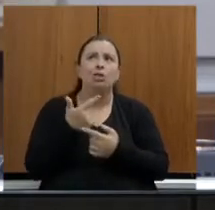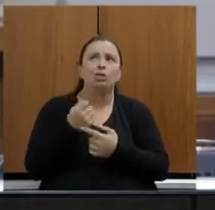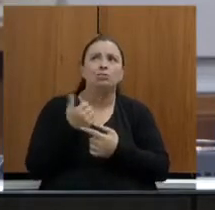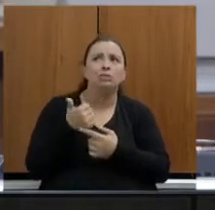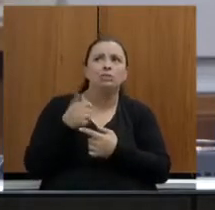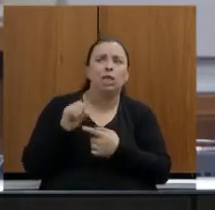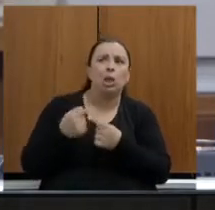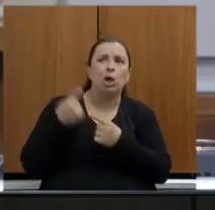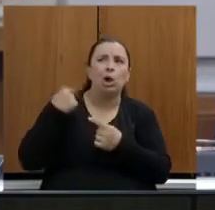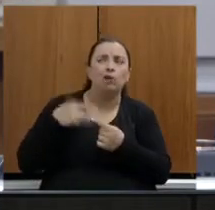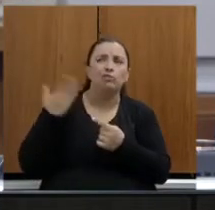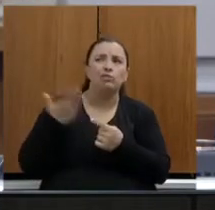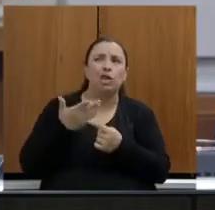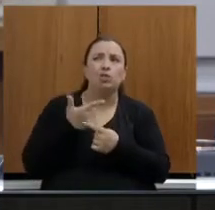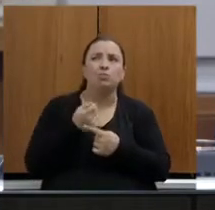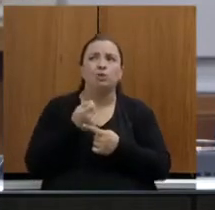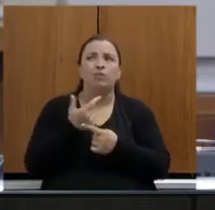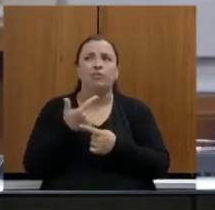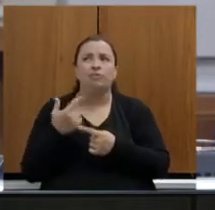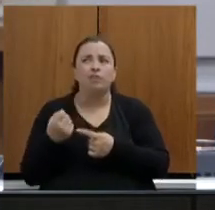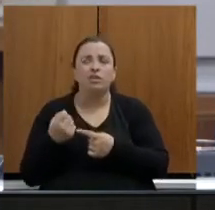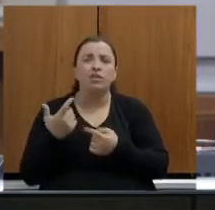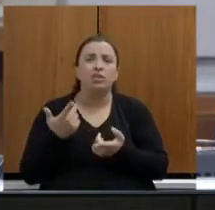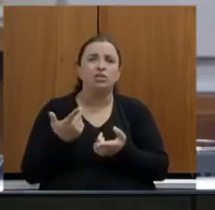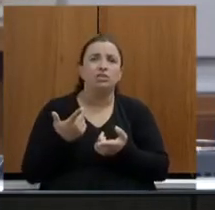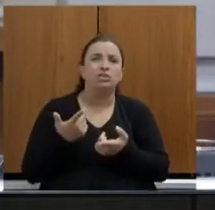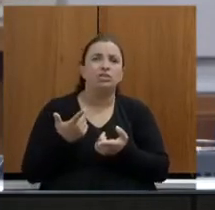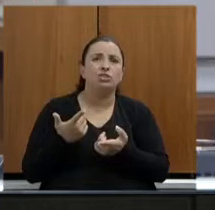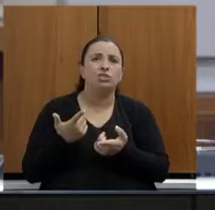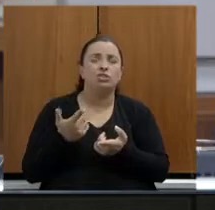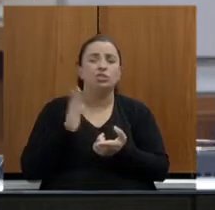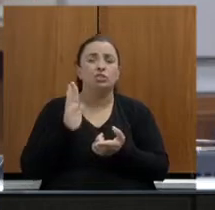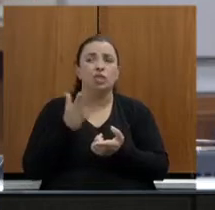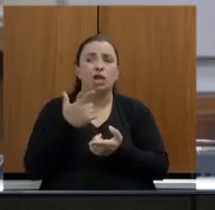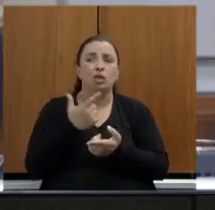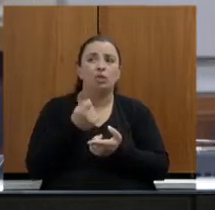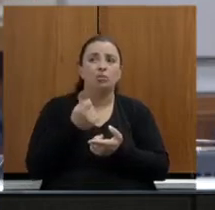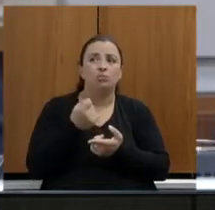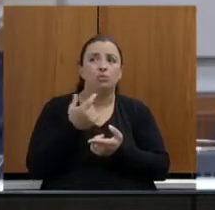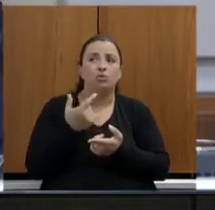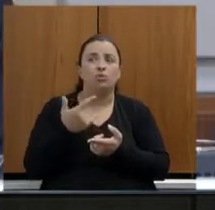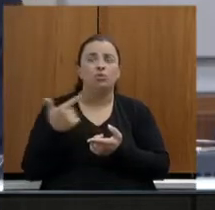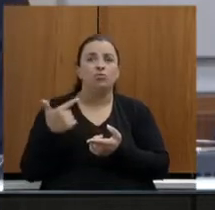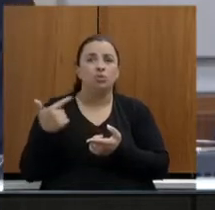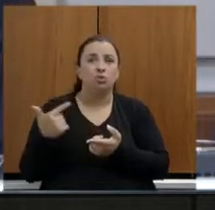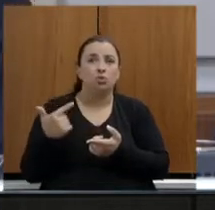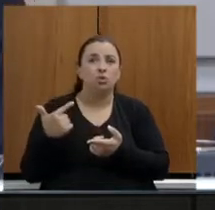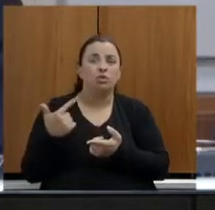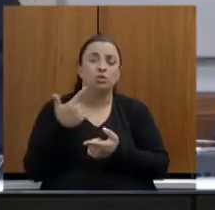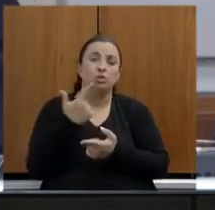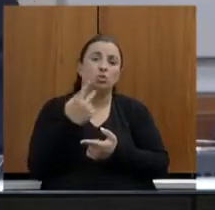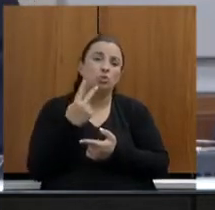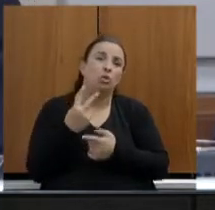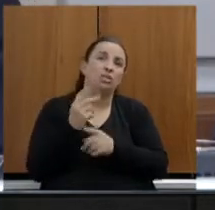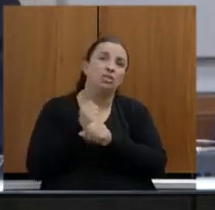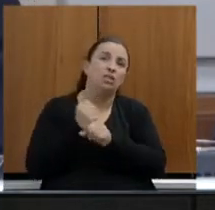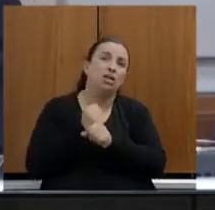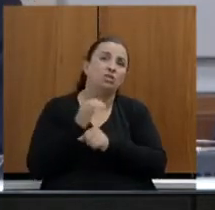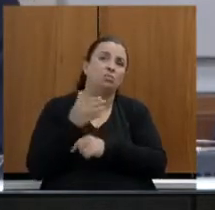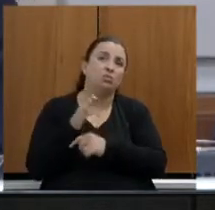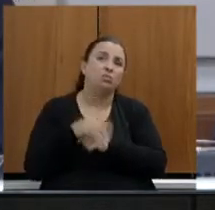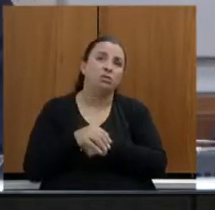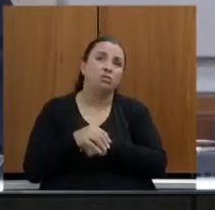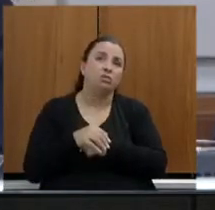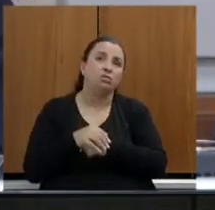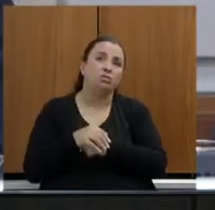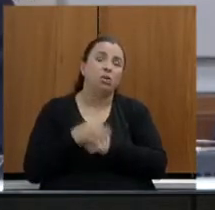está... 2019, 2020, na verdade, a gente está em 2022, são dois anos. Demorou